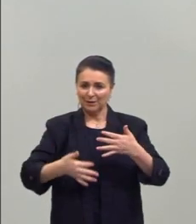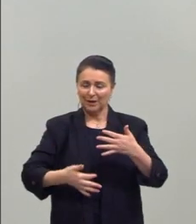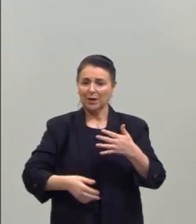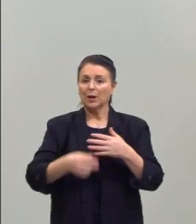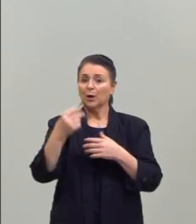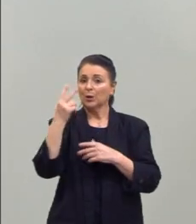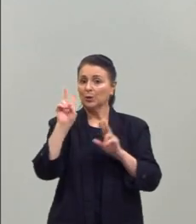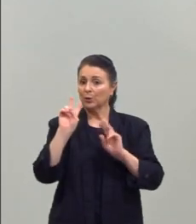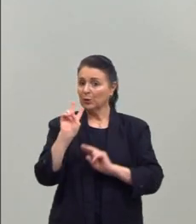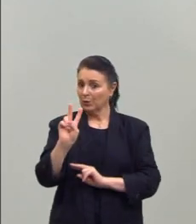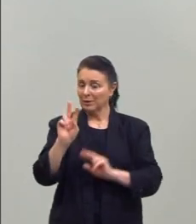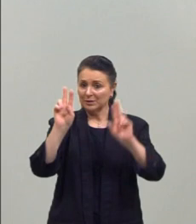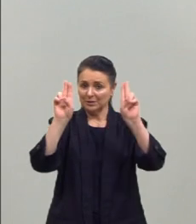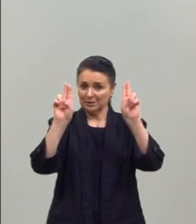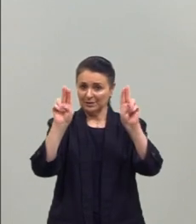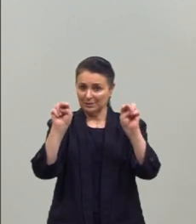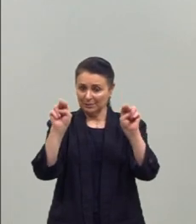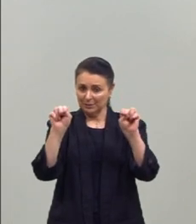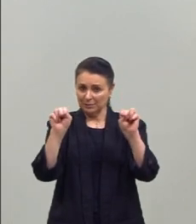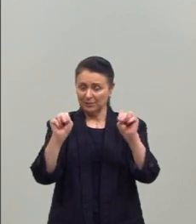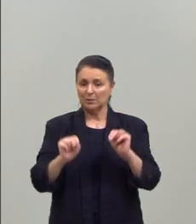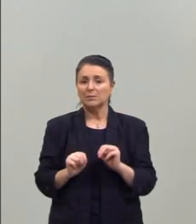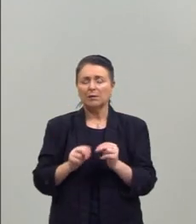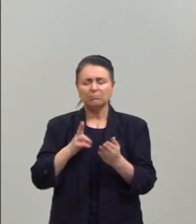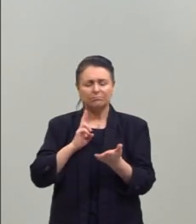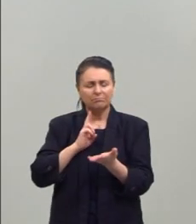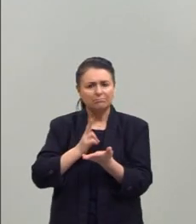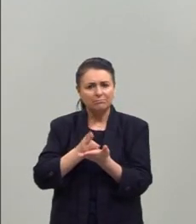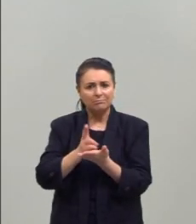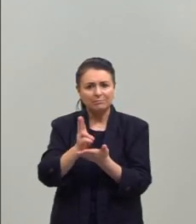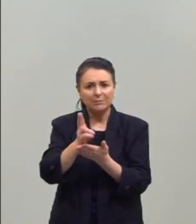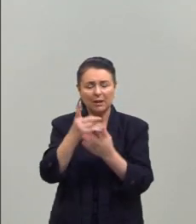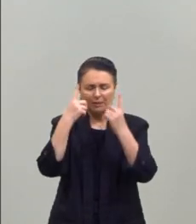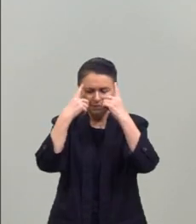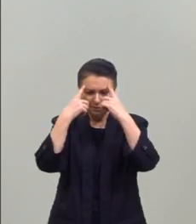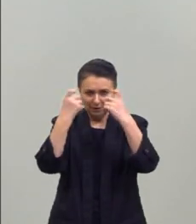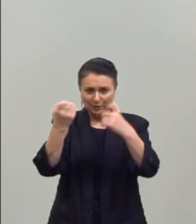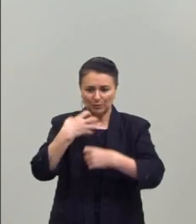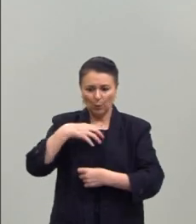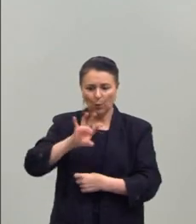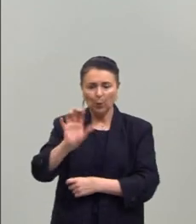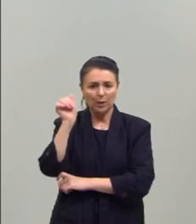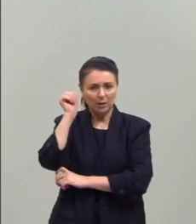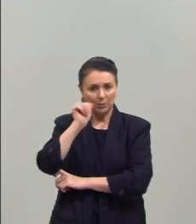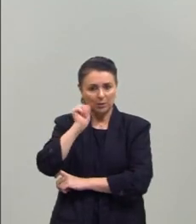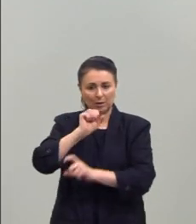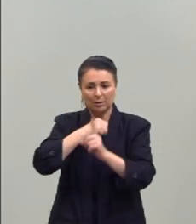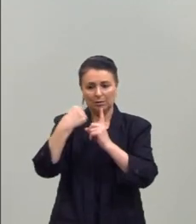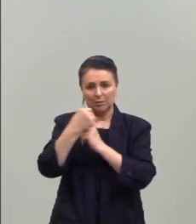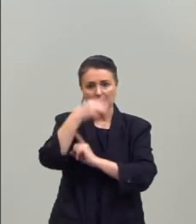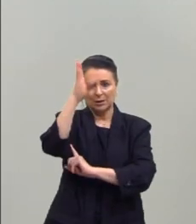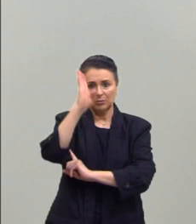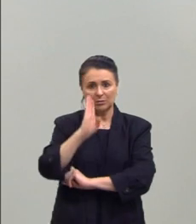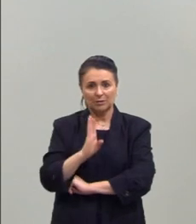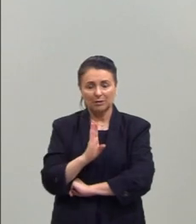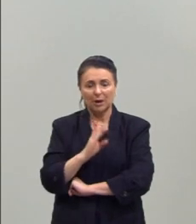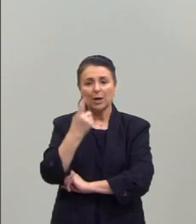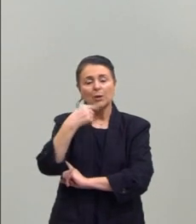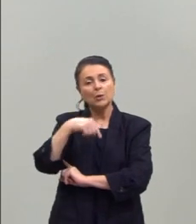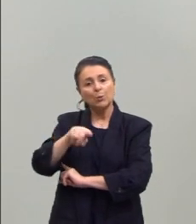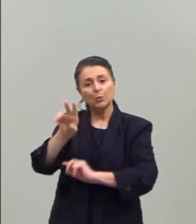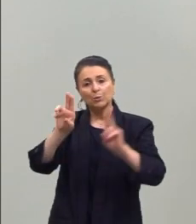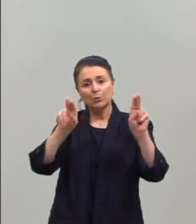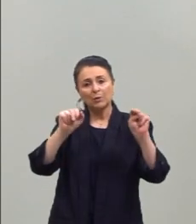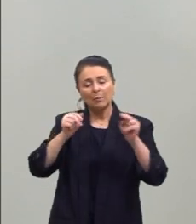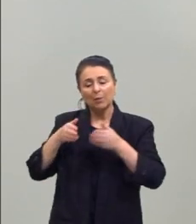dois temas da redação do Enem. Um é a persistência da violência contra a mulher na sociedade brasileira. E o outro